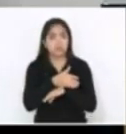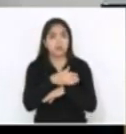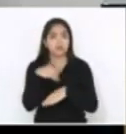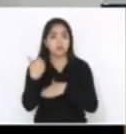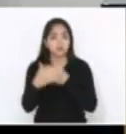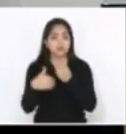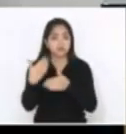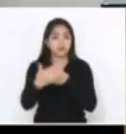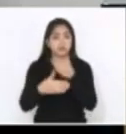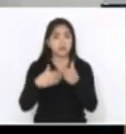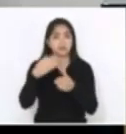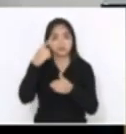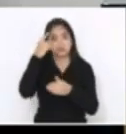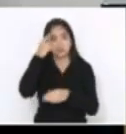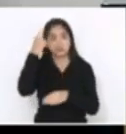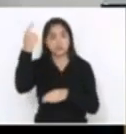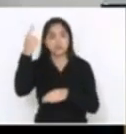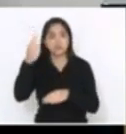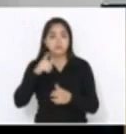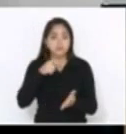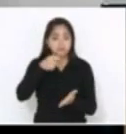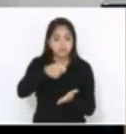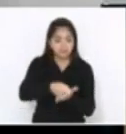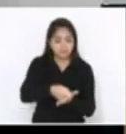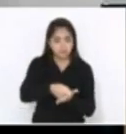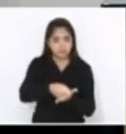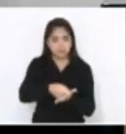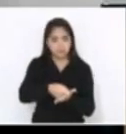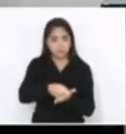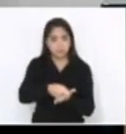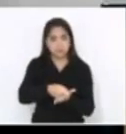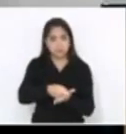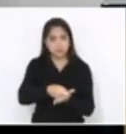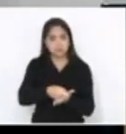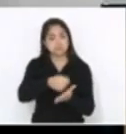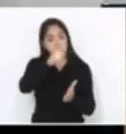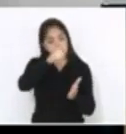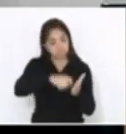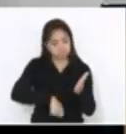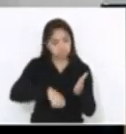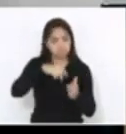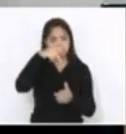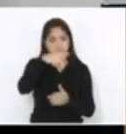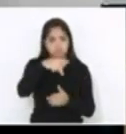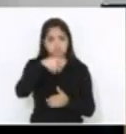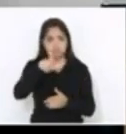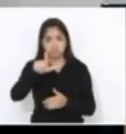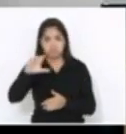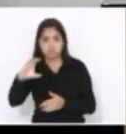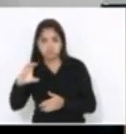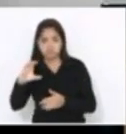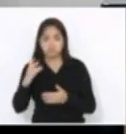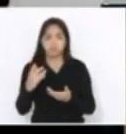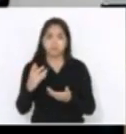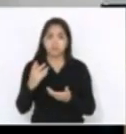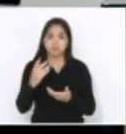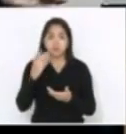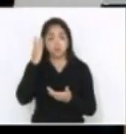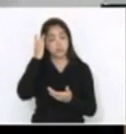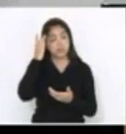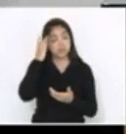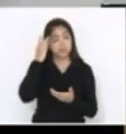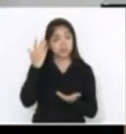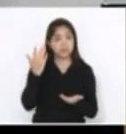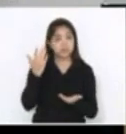surgir a ideia de ser impositivo. Assinei o PLC, acho que era a forma, apesar que o